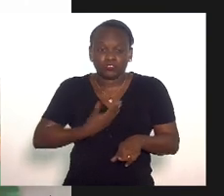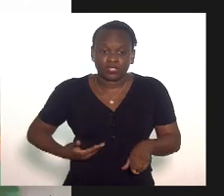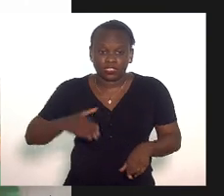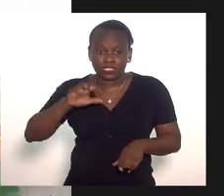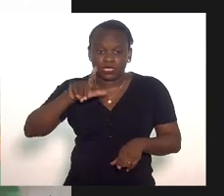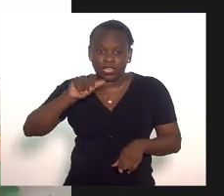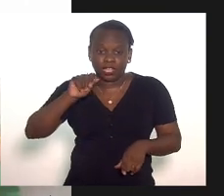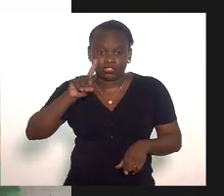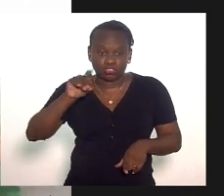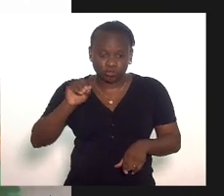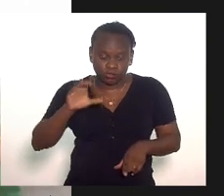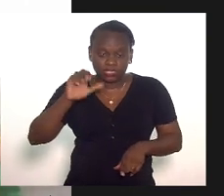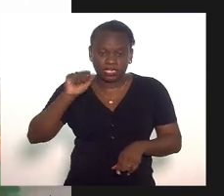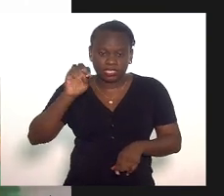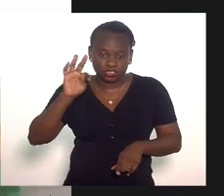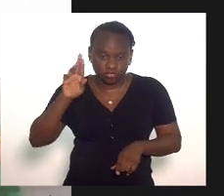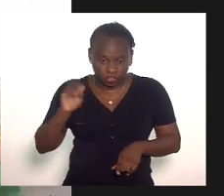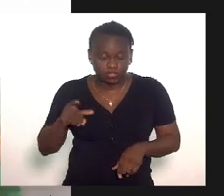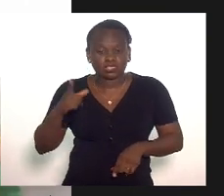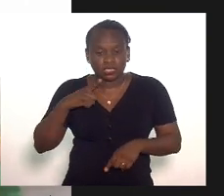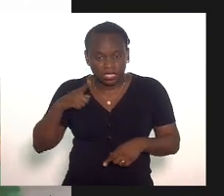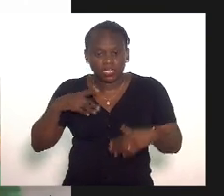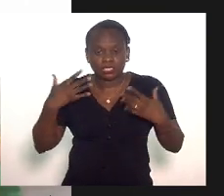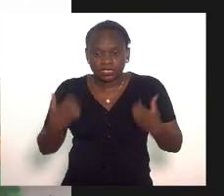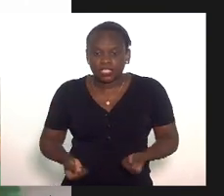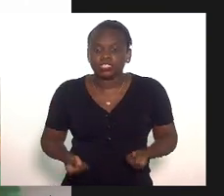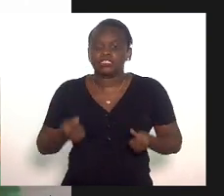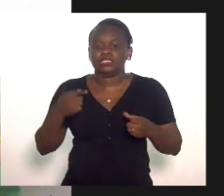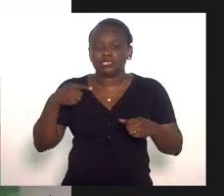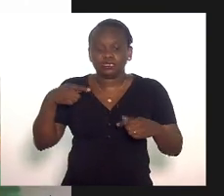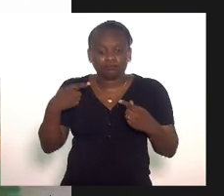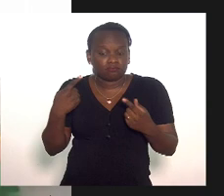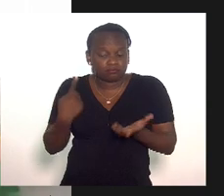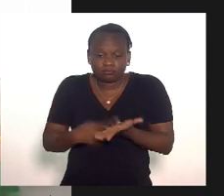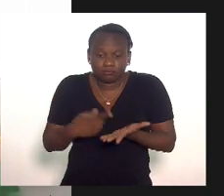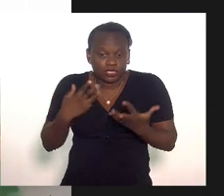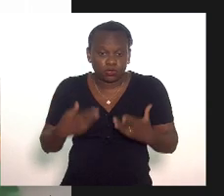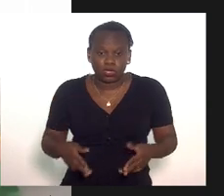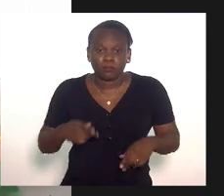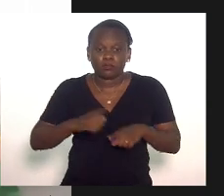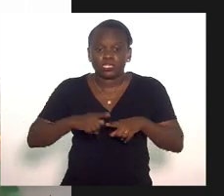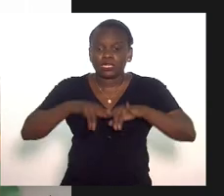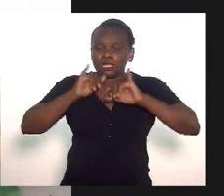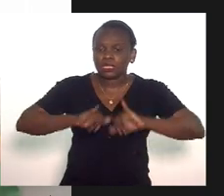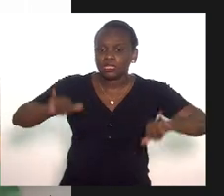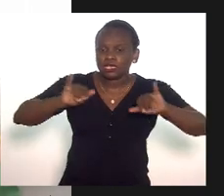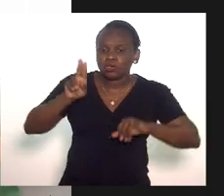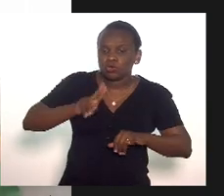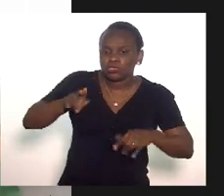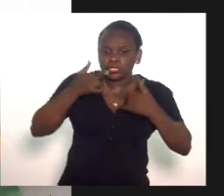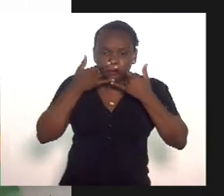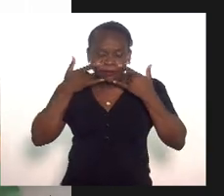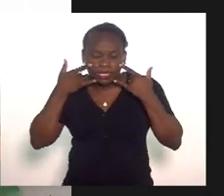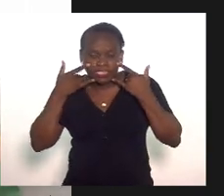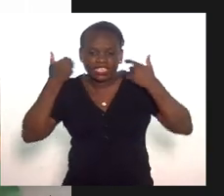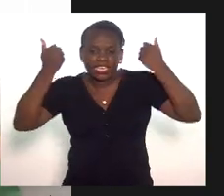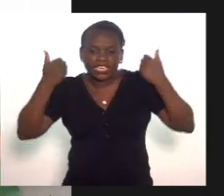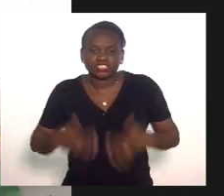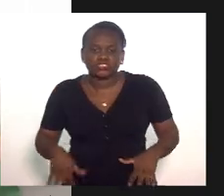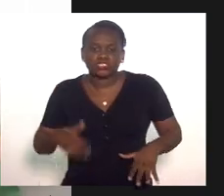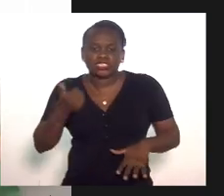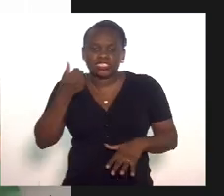Castro cúmplice quando ele faz uma campanha para uso de máscaras por exemplo que gastou aí